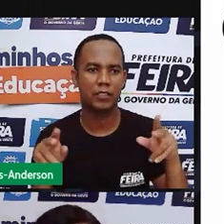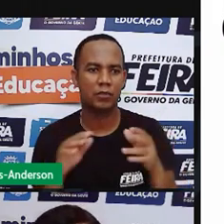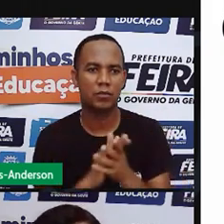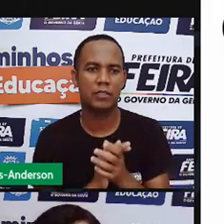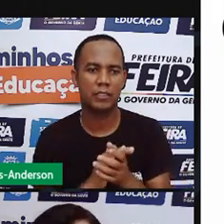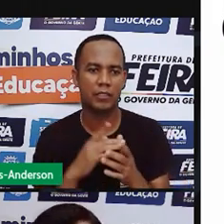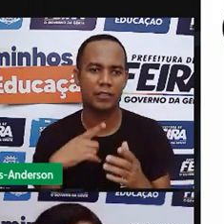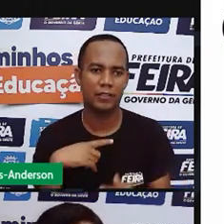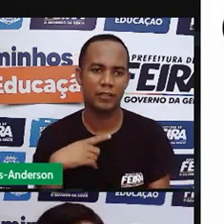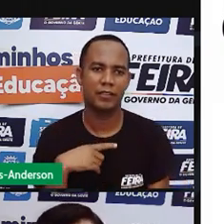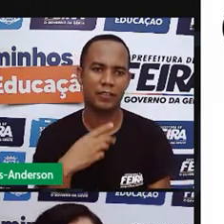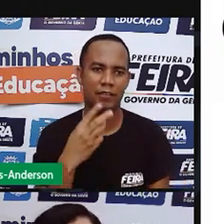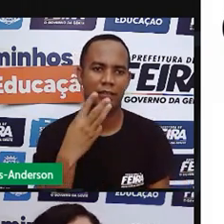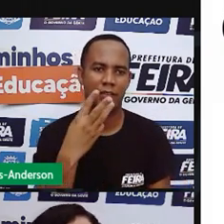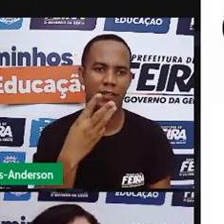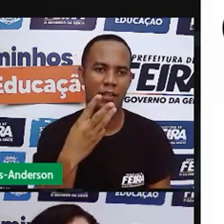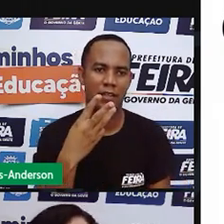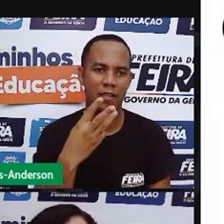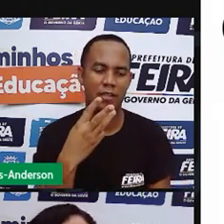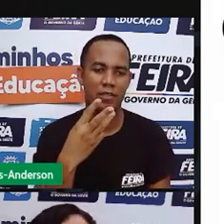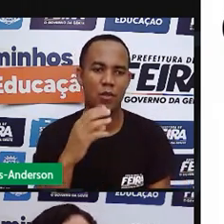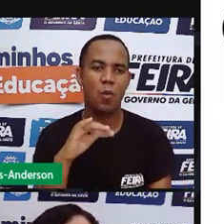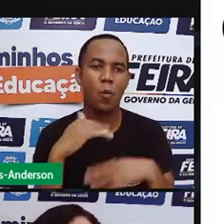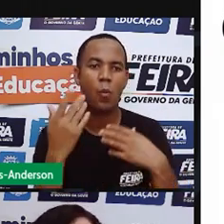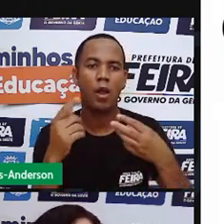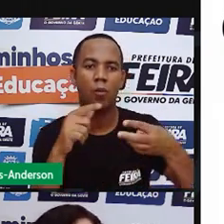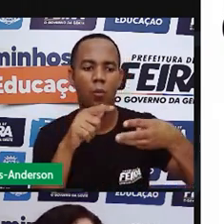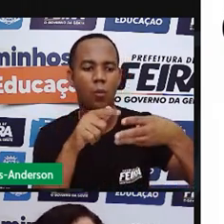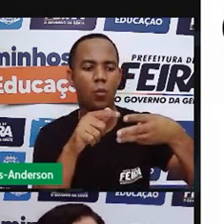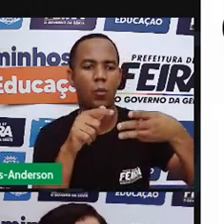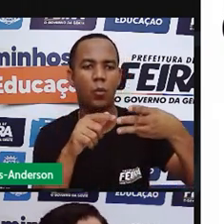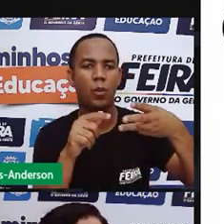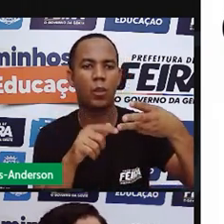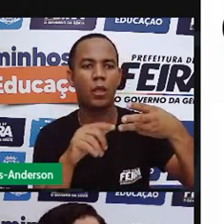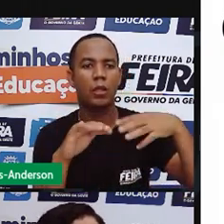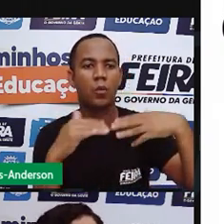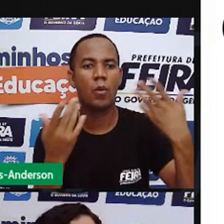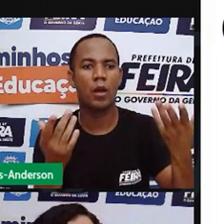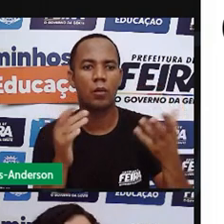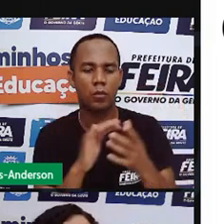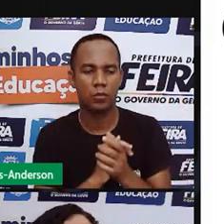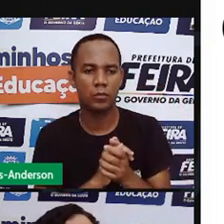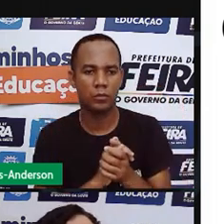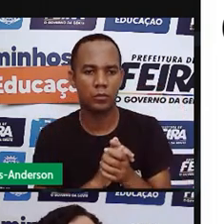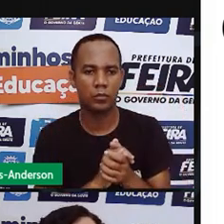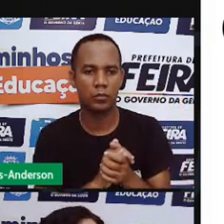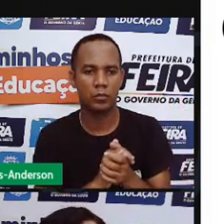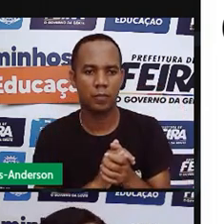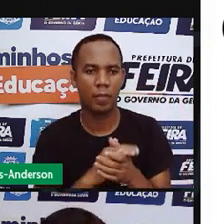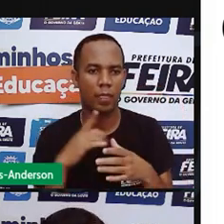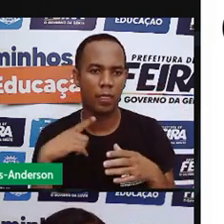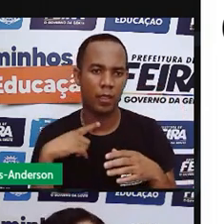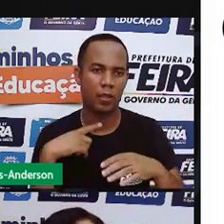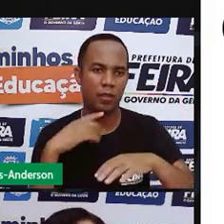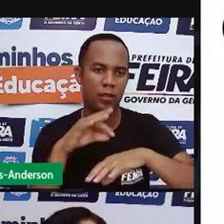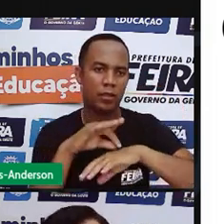três tipos que levam em consideração aquilo que é retirado do rebanho. Do rebanho que é retirado carne,